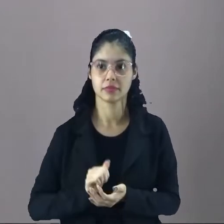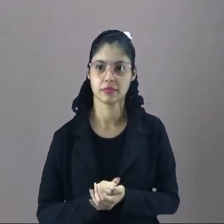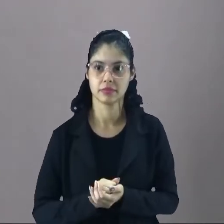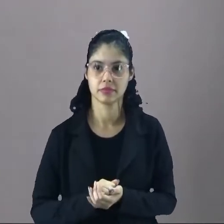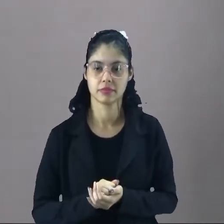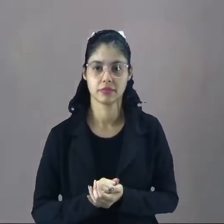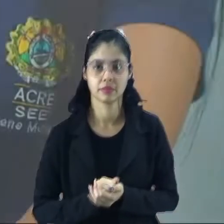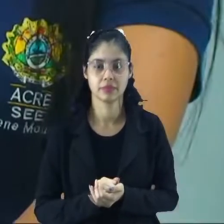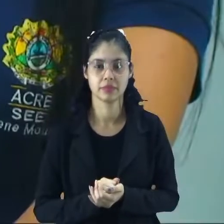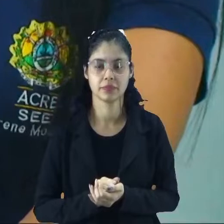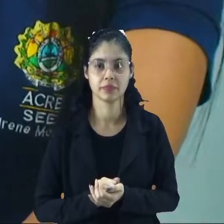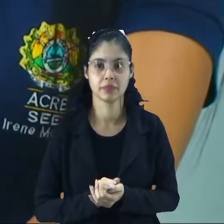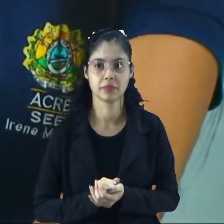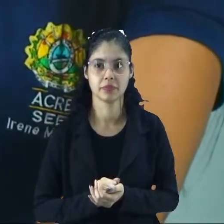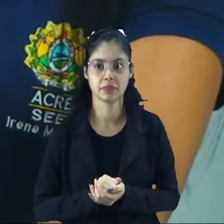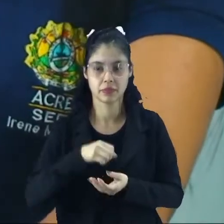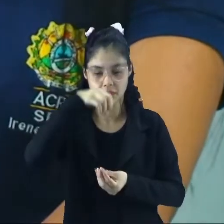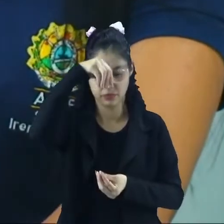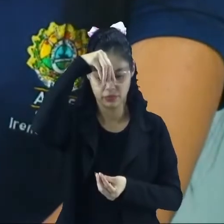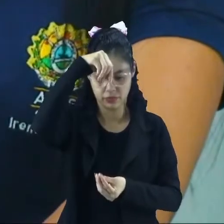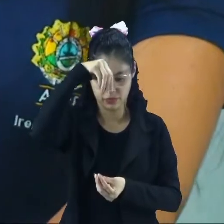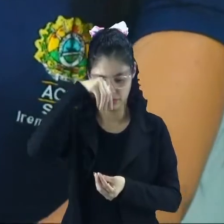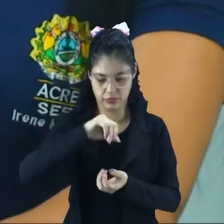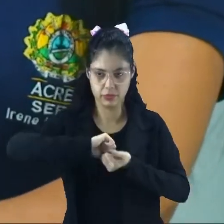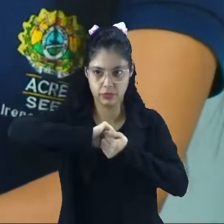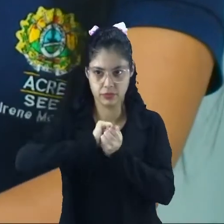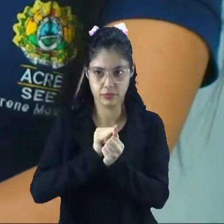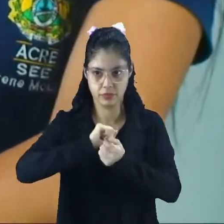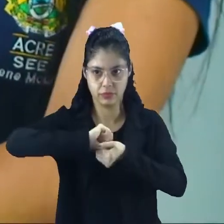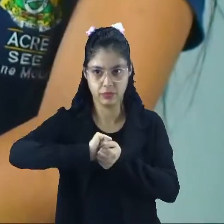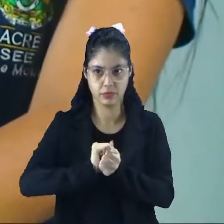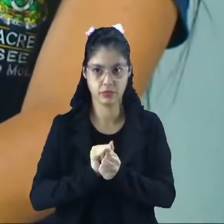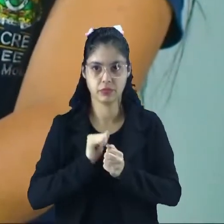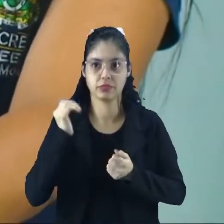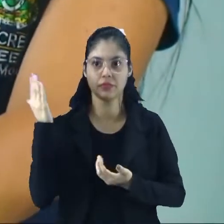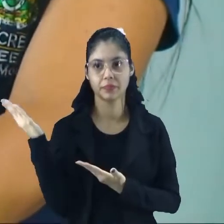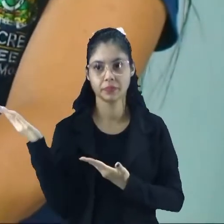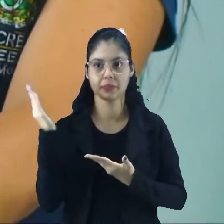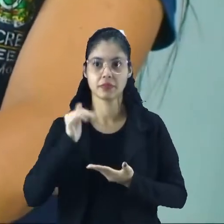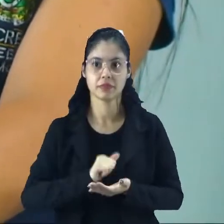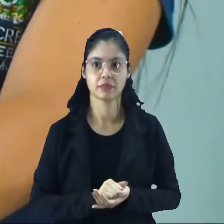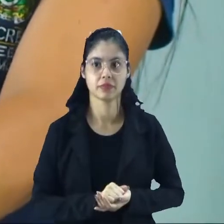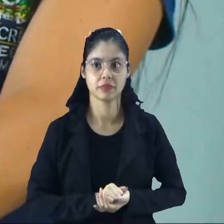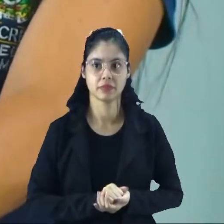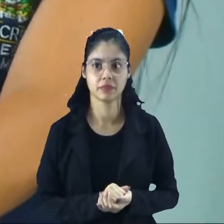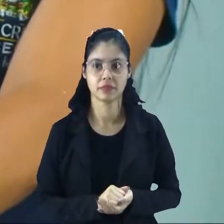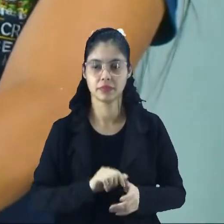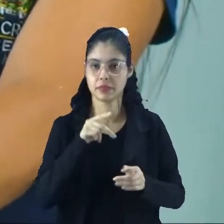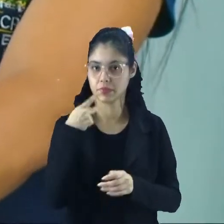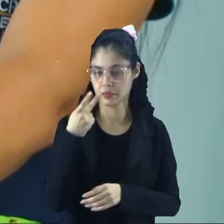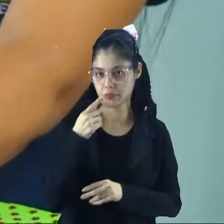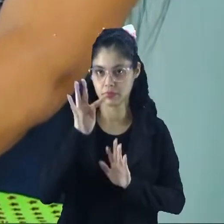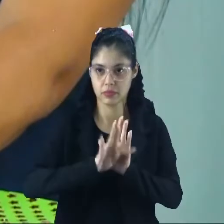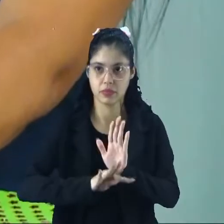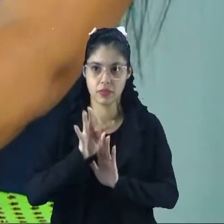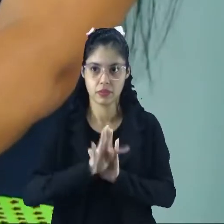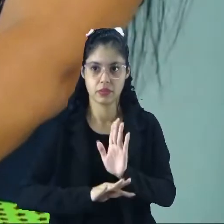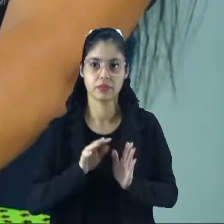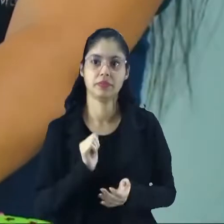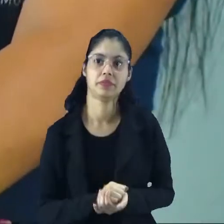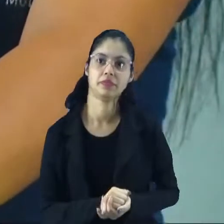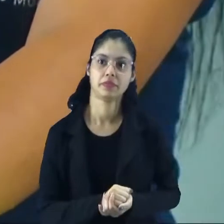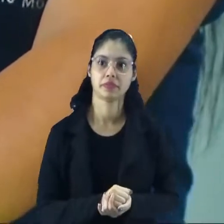Um moedor de grãos, veja bem. Então, era esse daqui, tá? Que fala lá no texto.